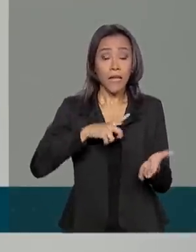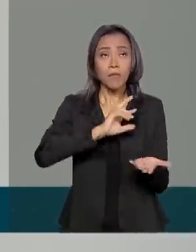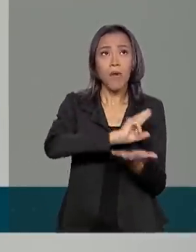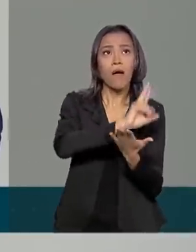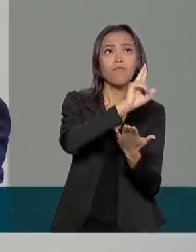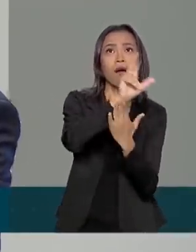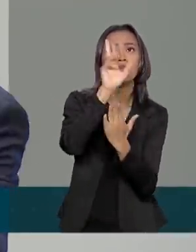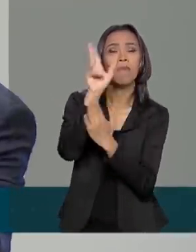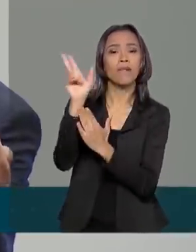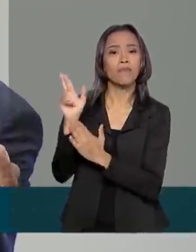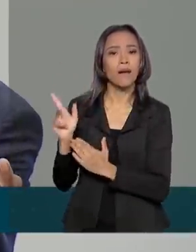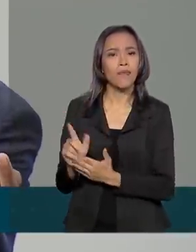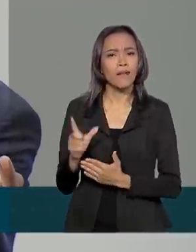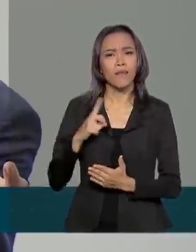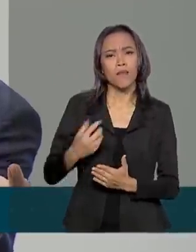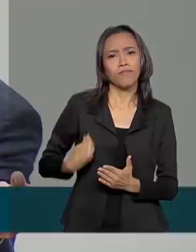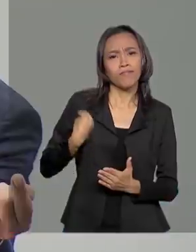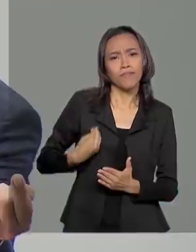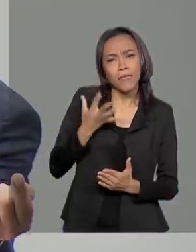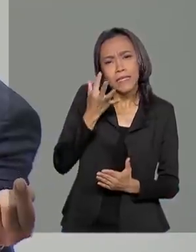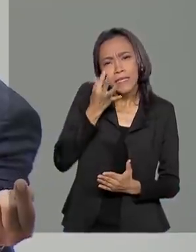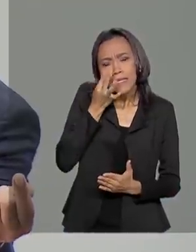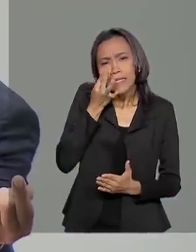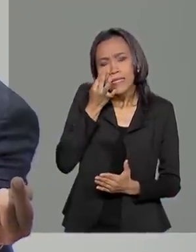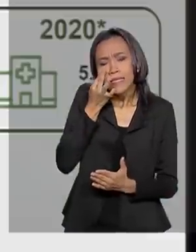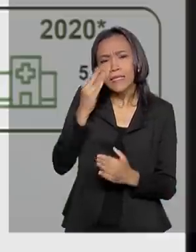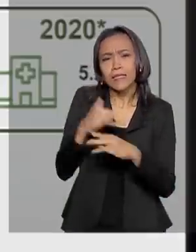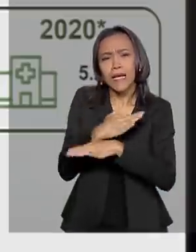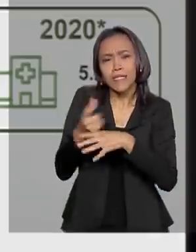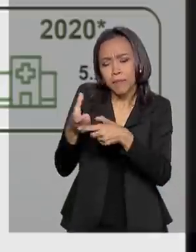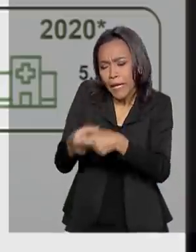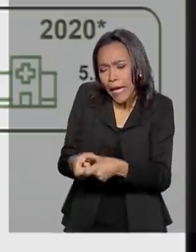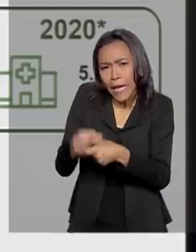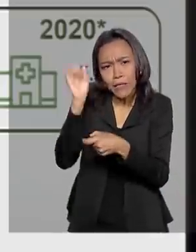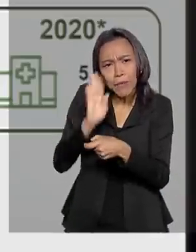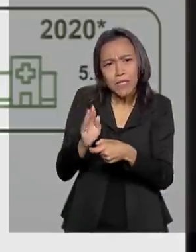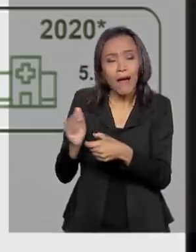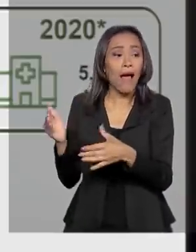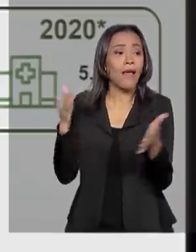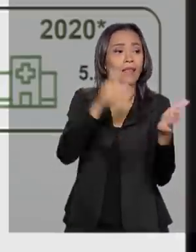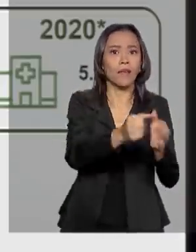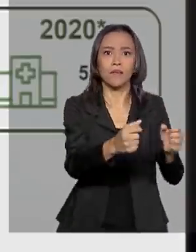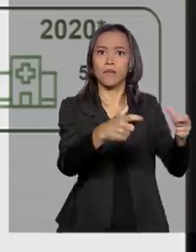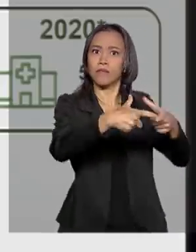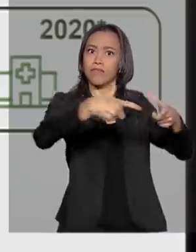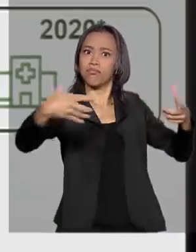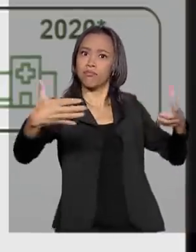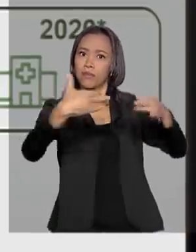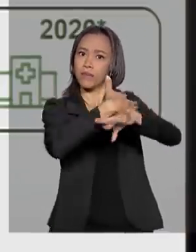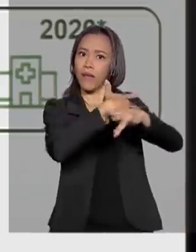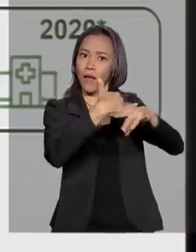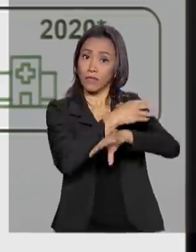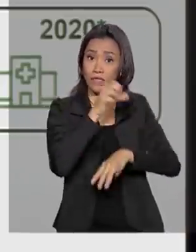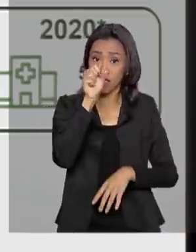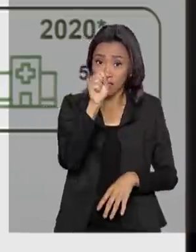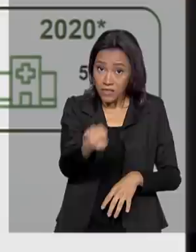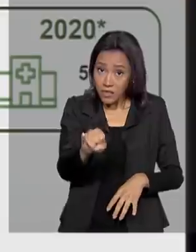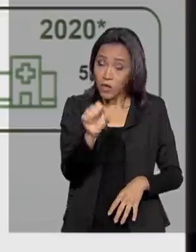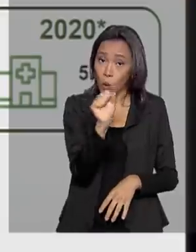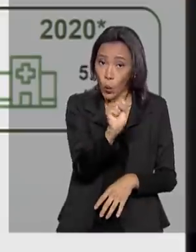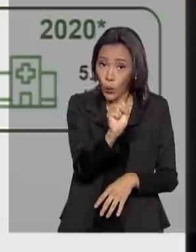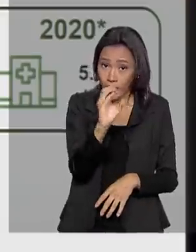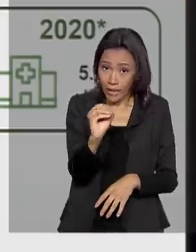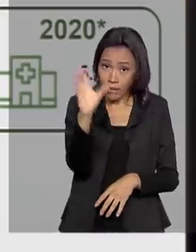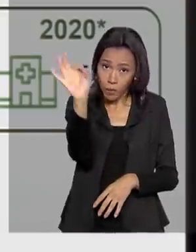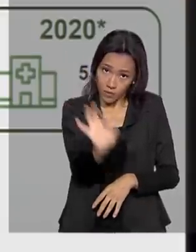estamos presentes desde a cidade pequenininha do Brasil até os maiores centros. Se 80% ou